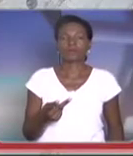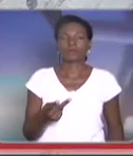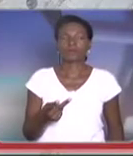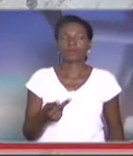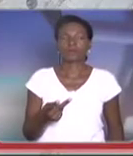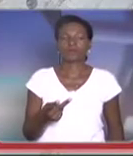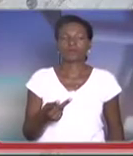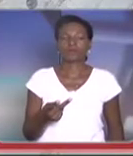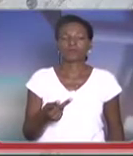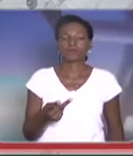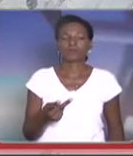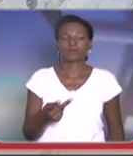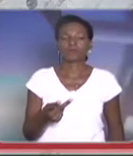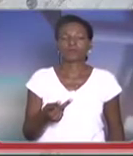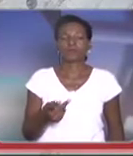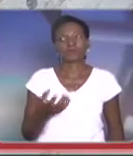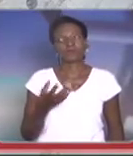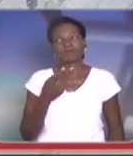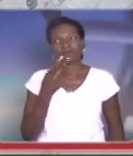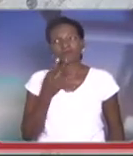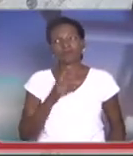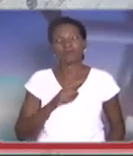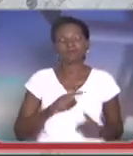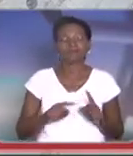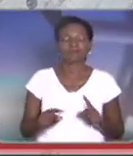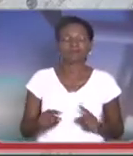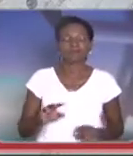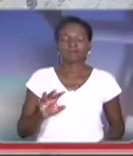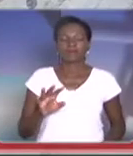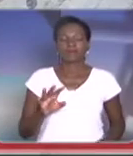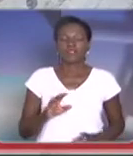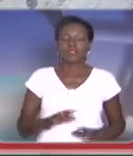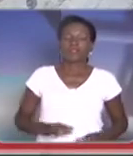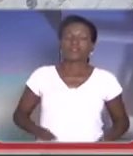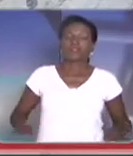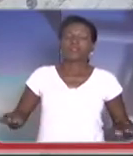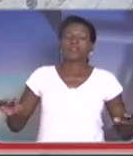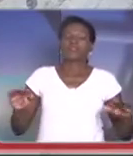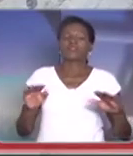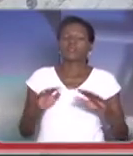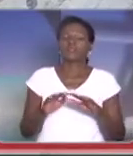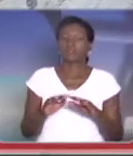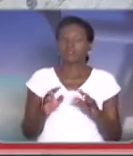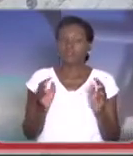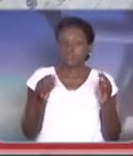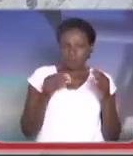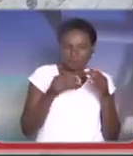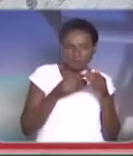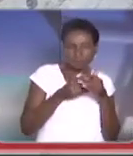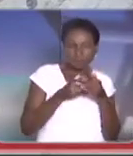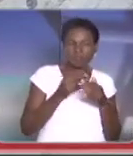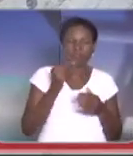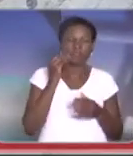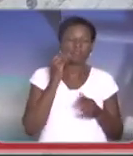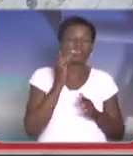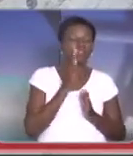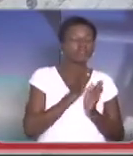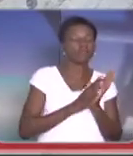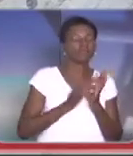Tem hora que tenho vontade de falar uns negócios, mas não posso aqui, viu? Todo mundo se esconde da responsabilidade,